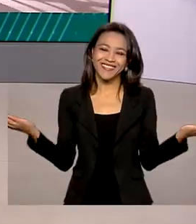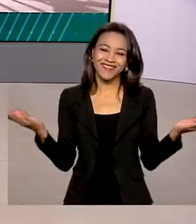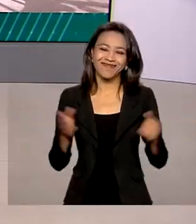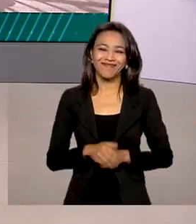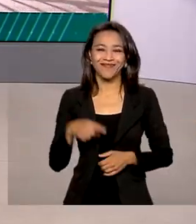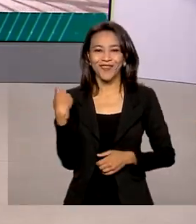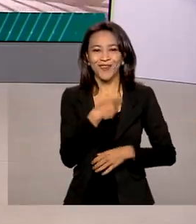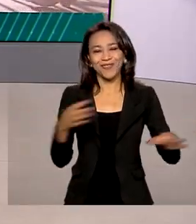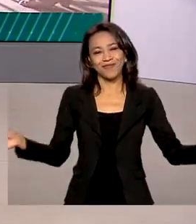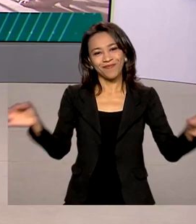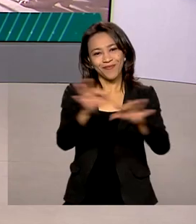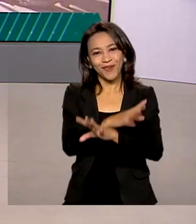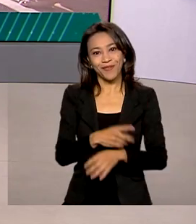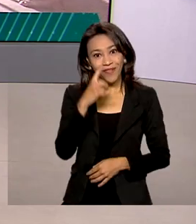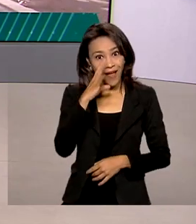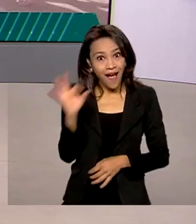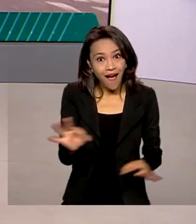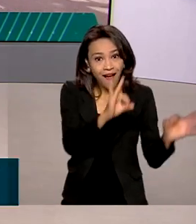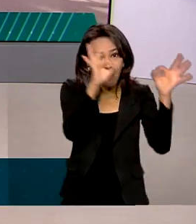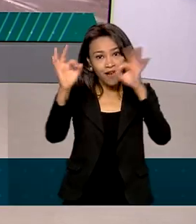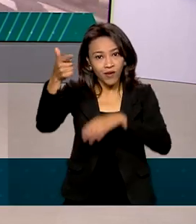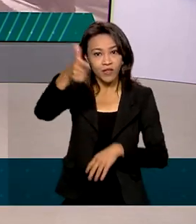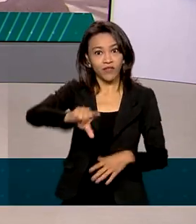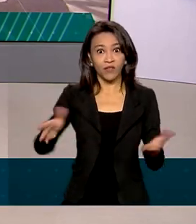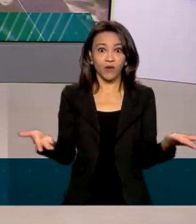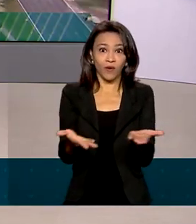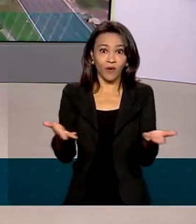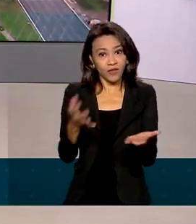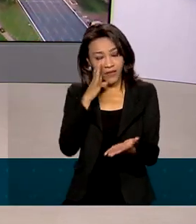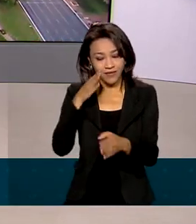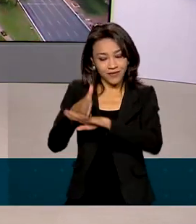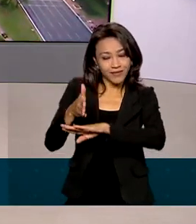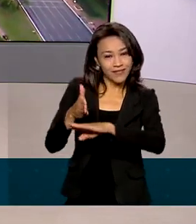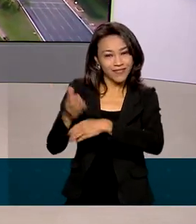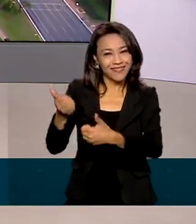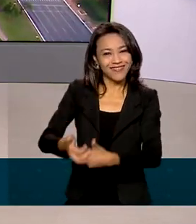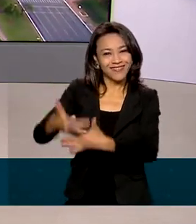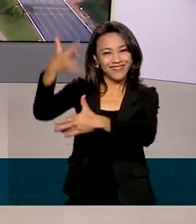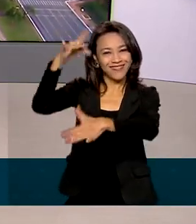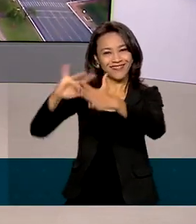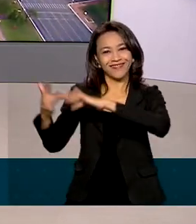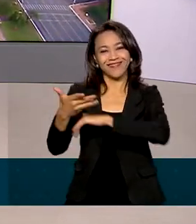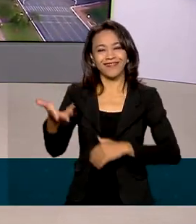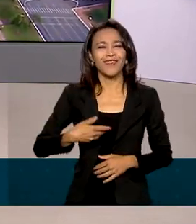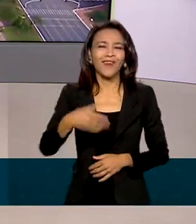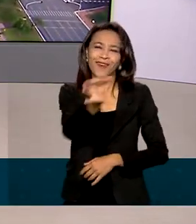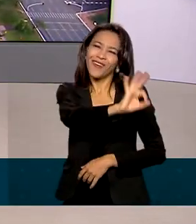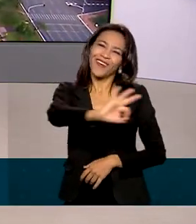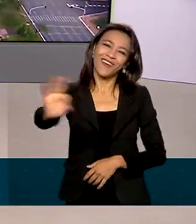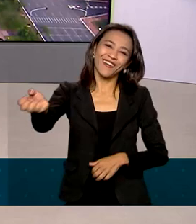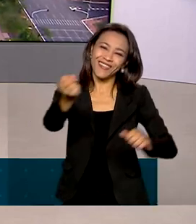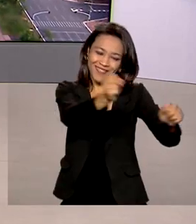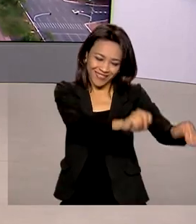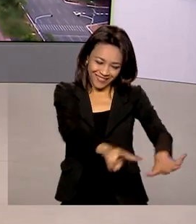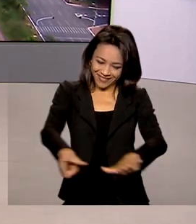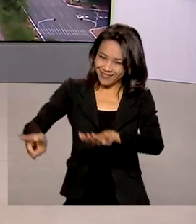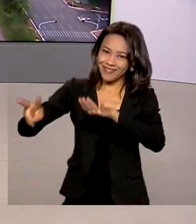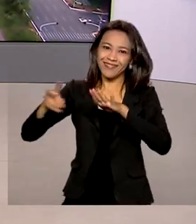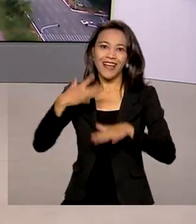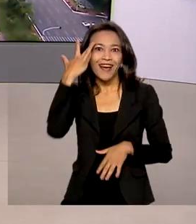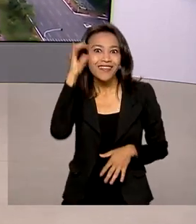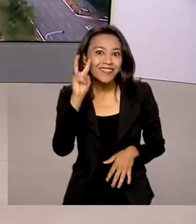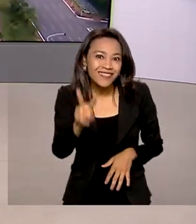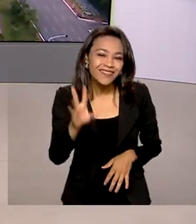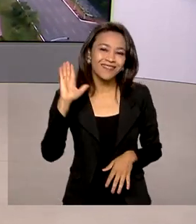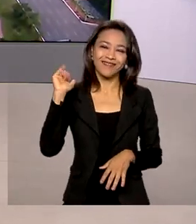Brasil em Dia fica por aqui. rever as reportagens de hoje, acesse as nossas redes sociais. Um ótimo início de semana para você, nos vemos